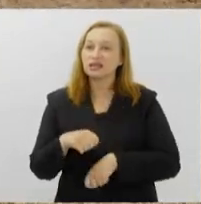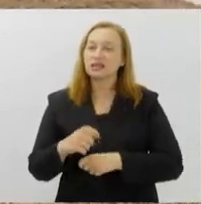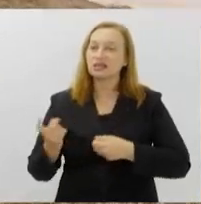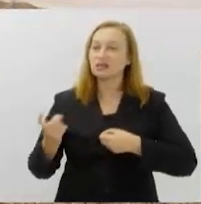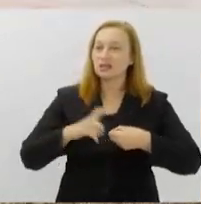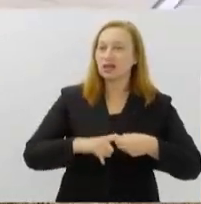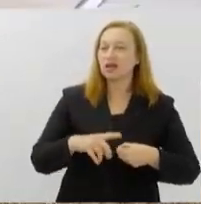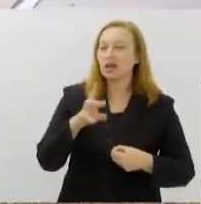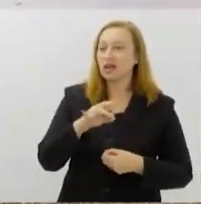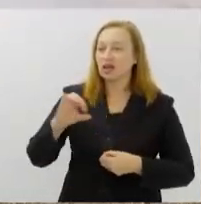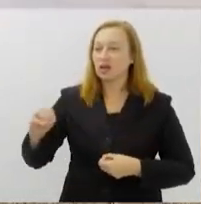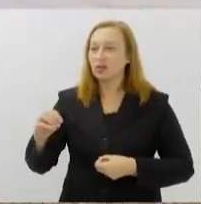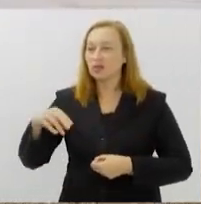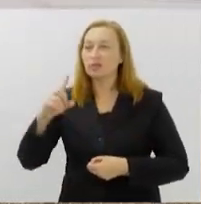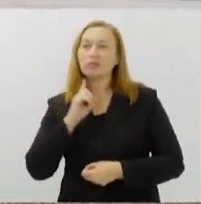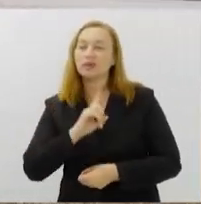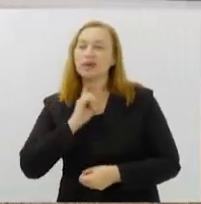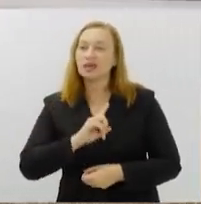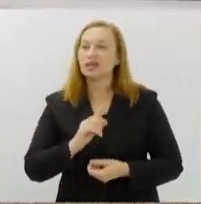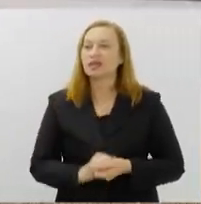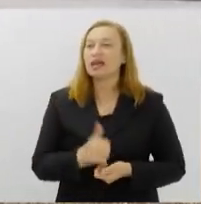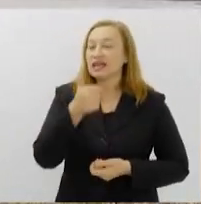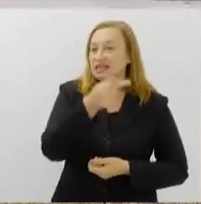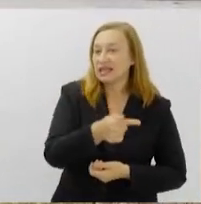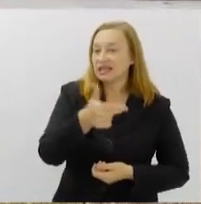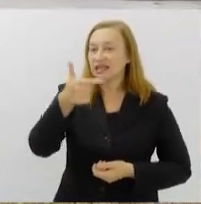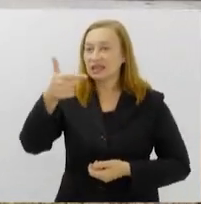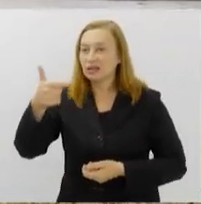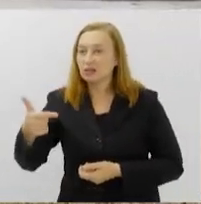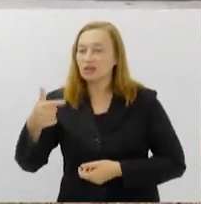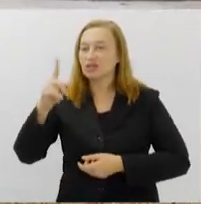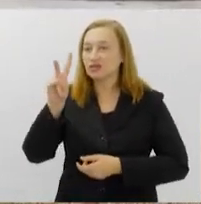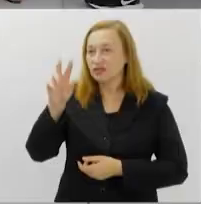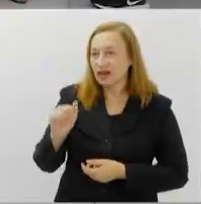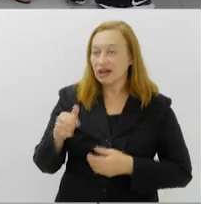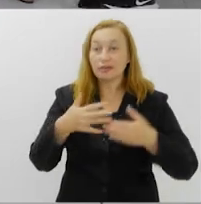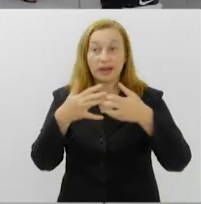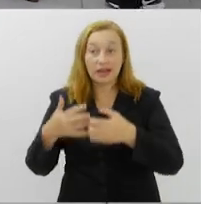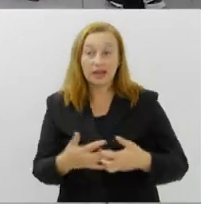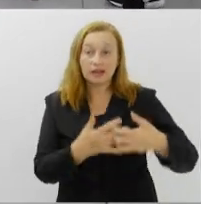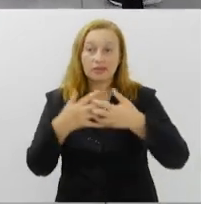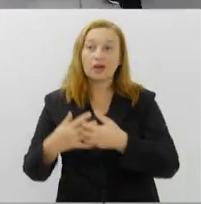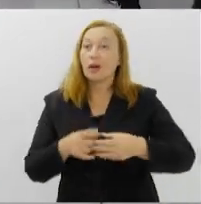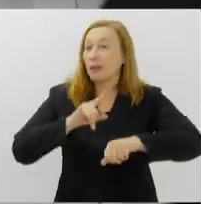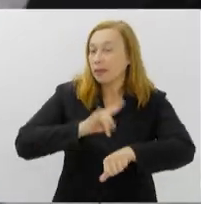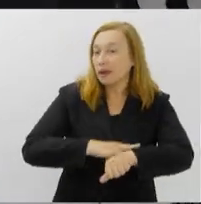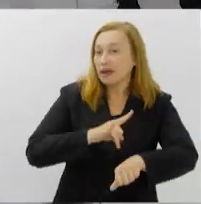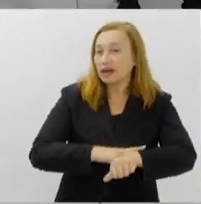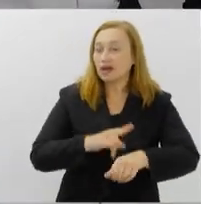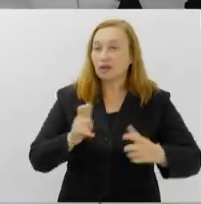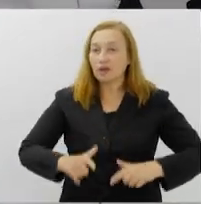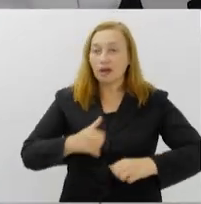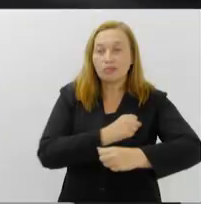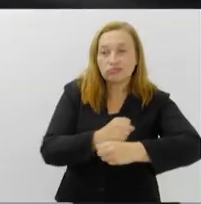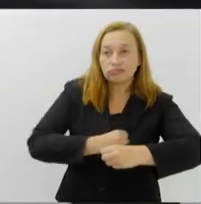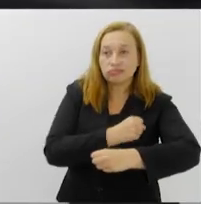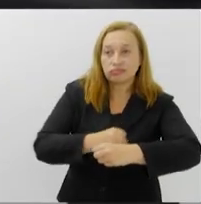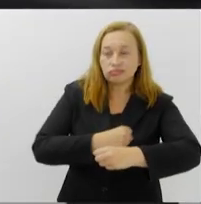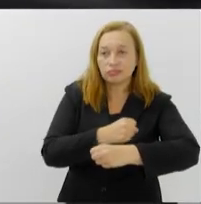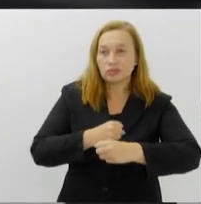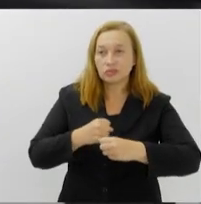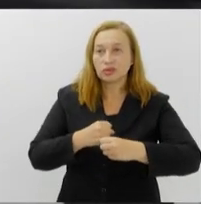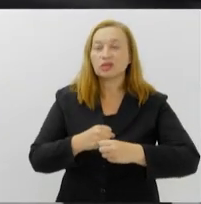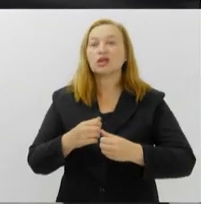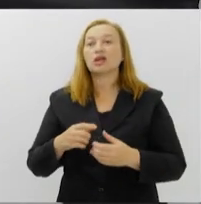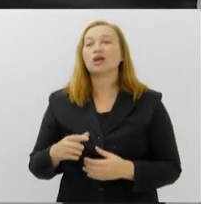Eco Rio Minas, o local oferece 72 vagas para caminhões, além de banheiros, refeitório, vestiário, sala